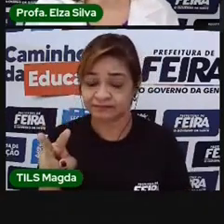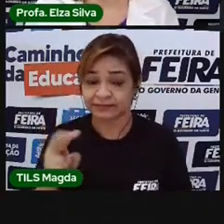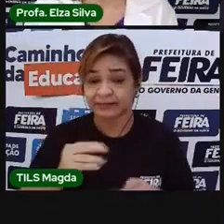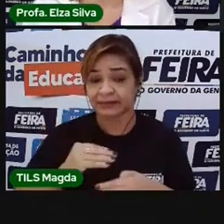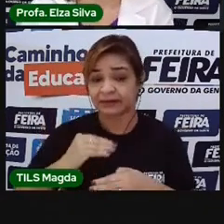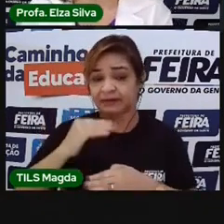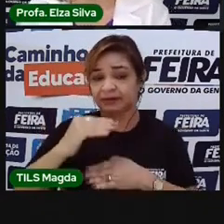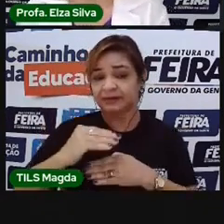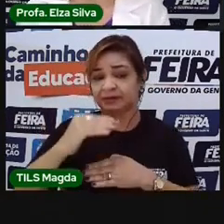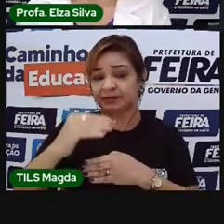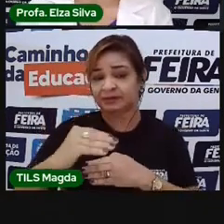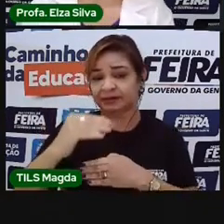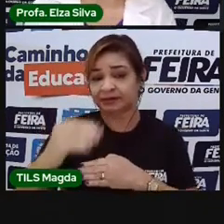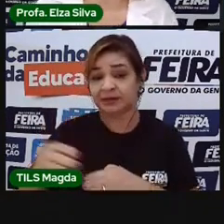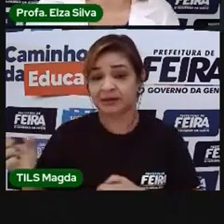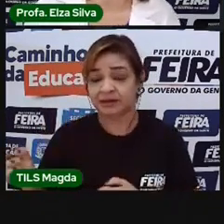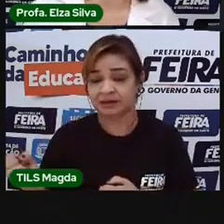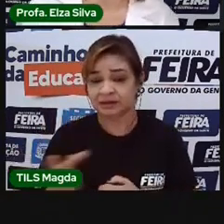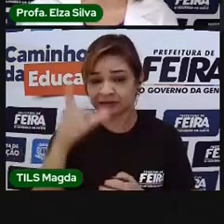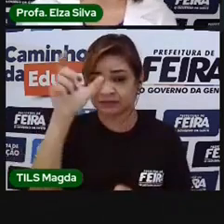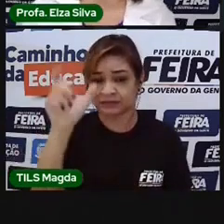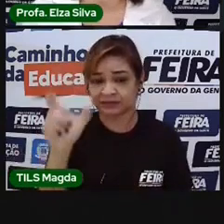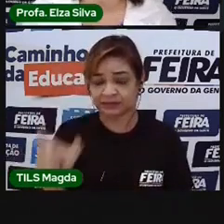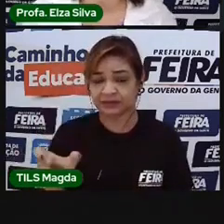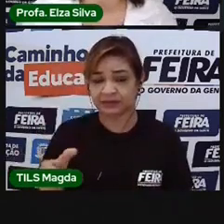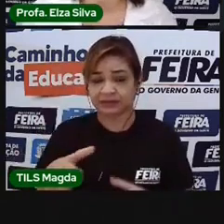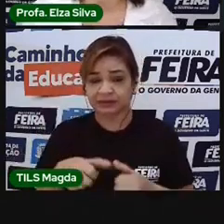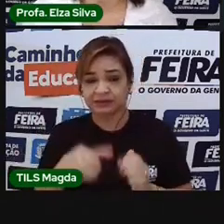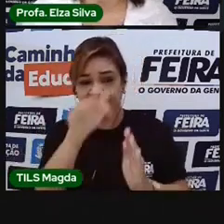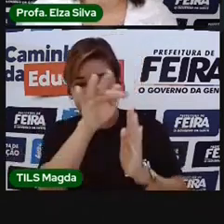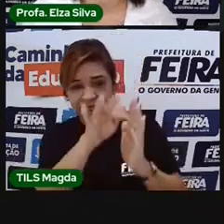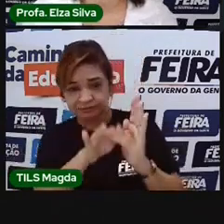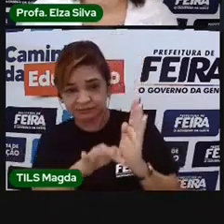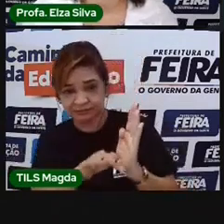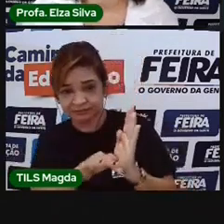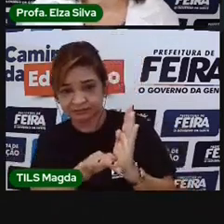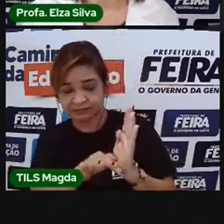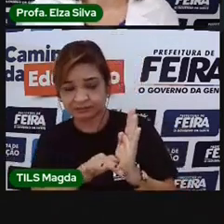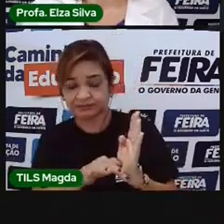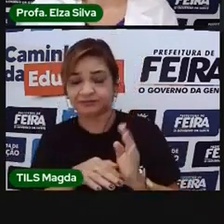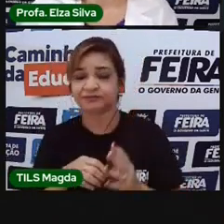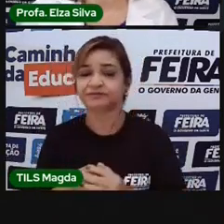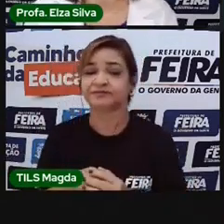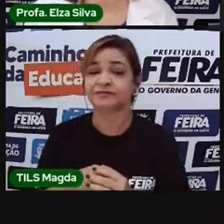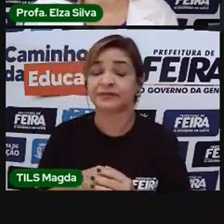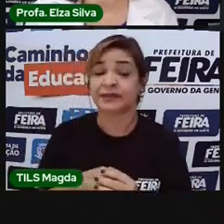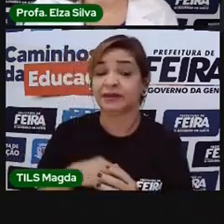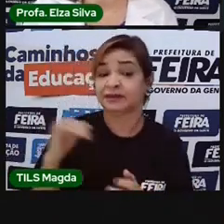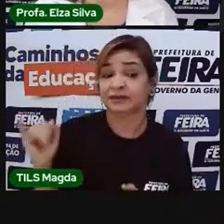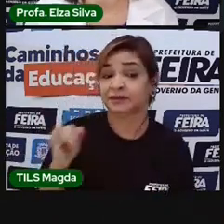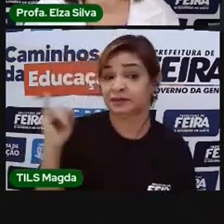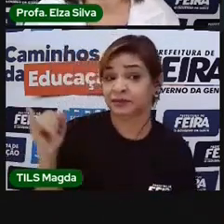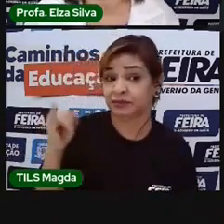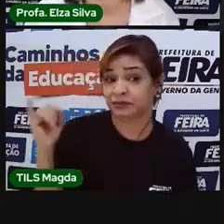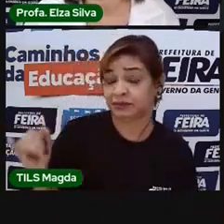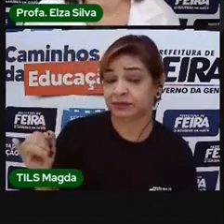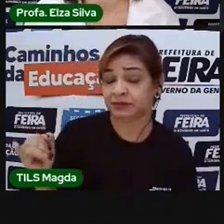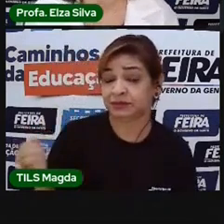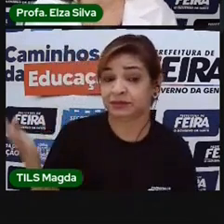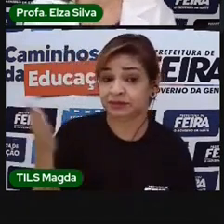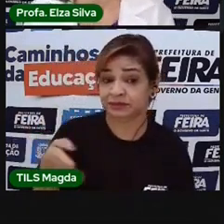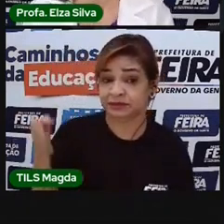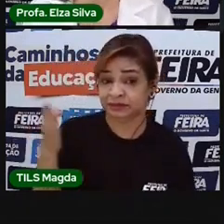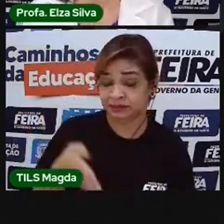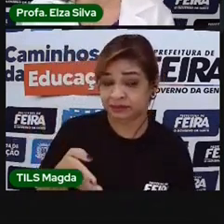origem a novas palavras que estão relacionadas. A importância e a frequência